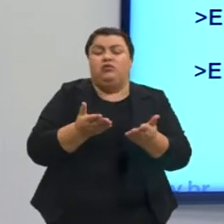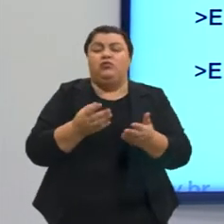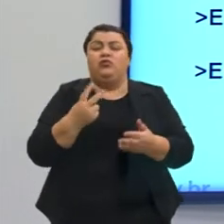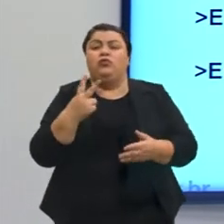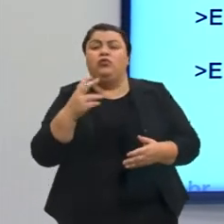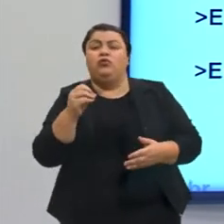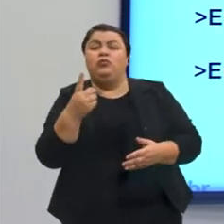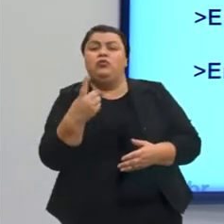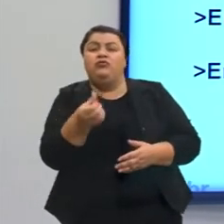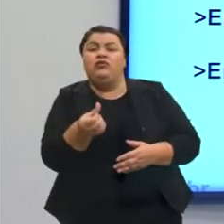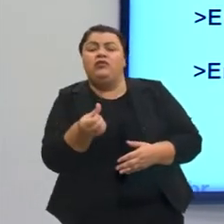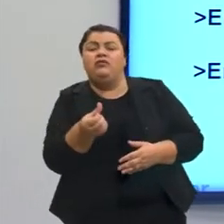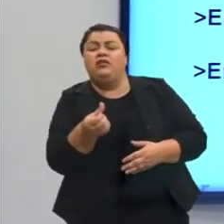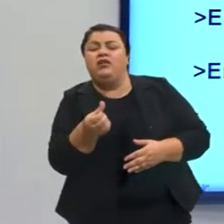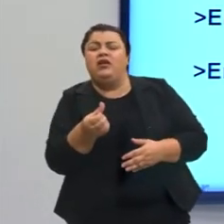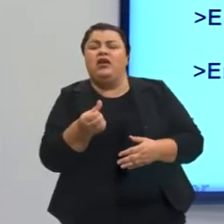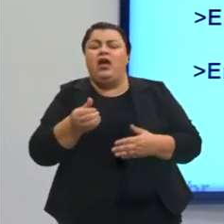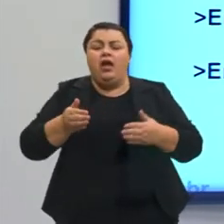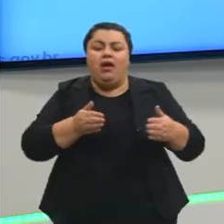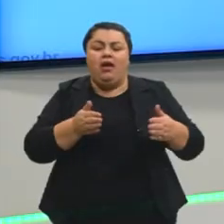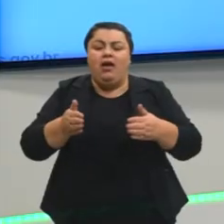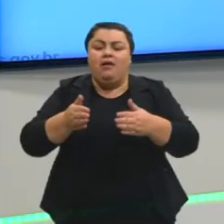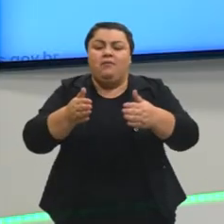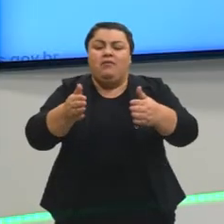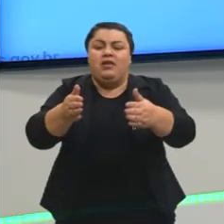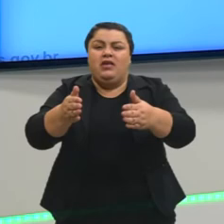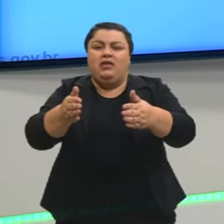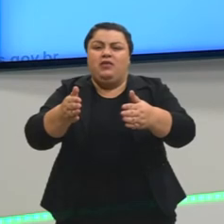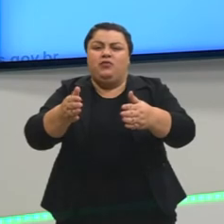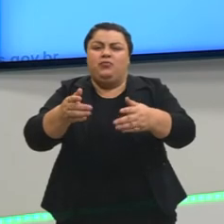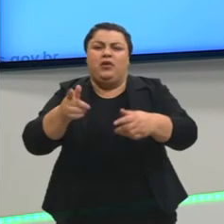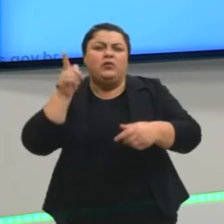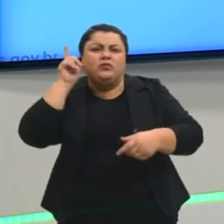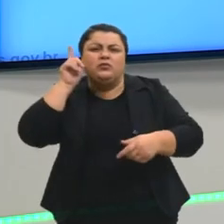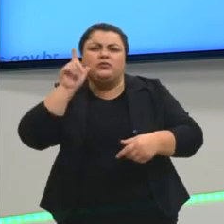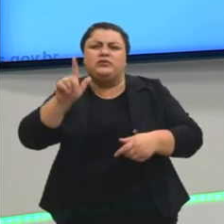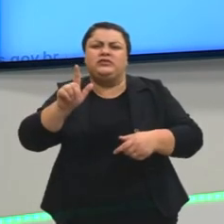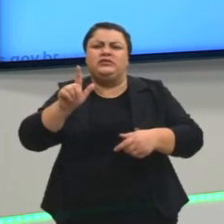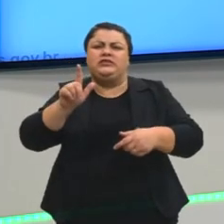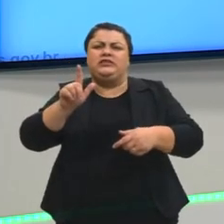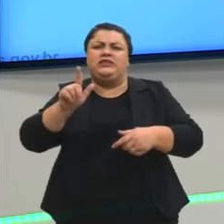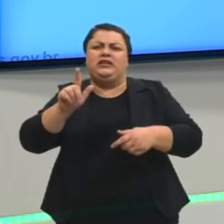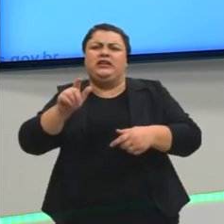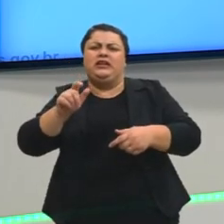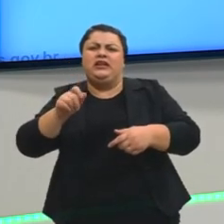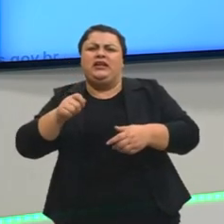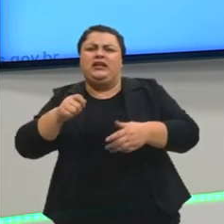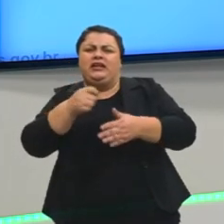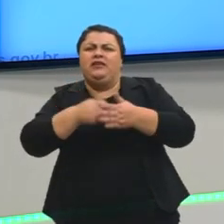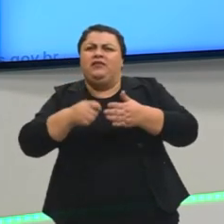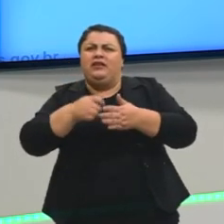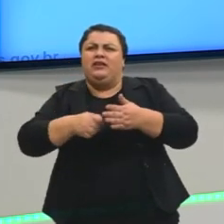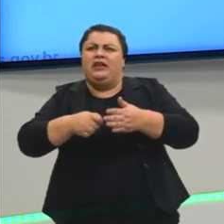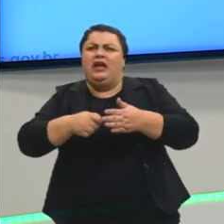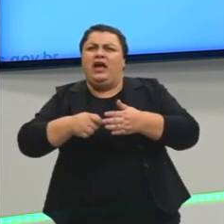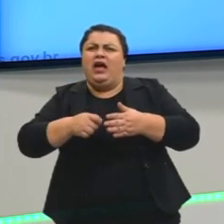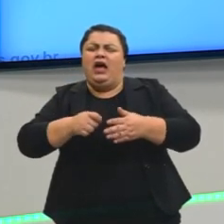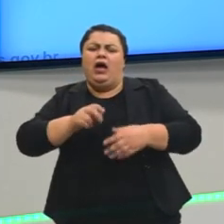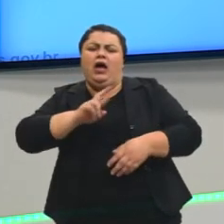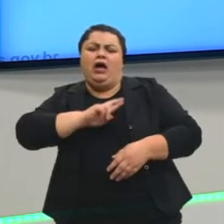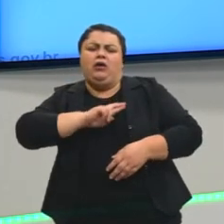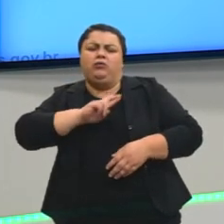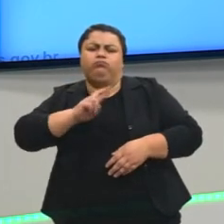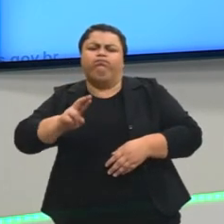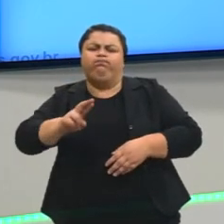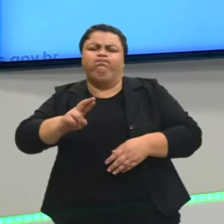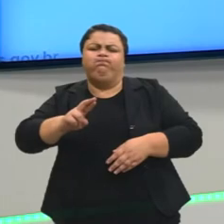2016, Caminhos para Combater a Intolerância Religiosa no Brasil. Baita tema, né? Legal da gente falar